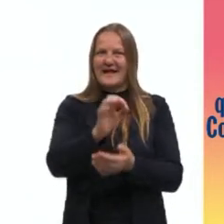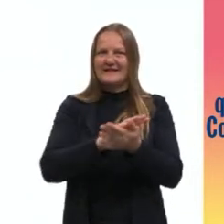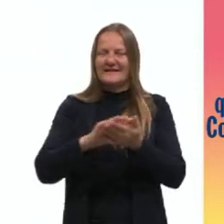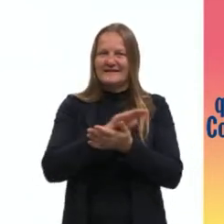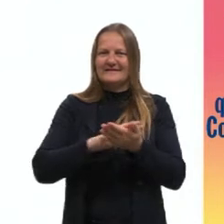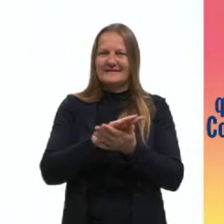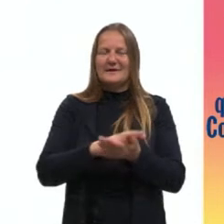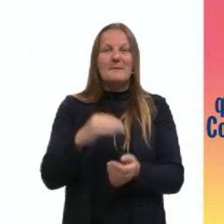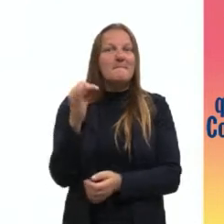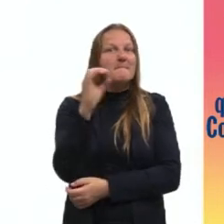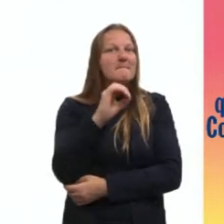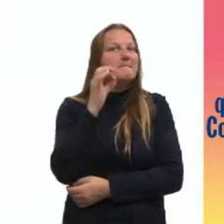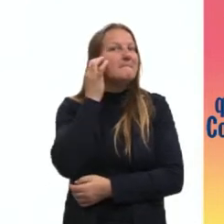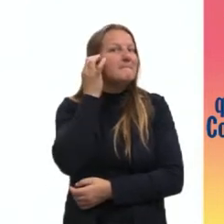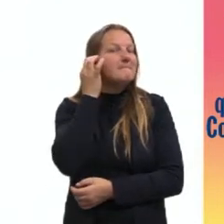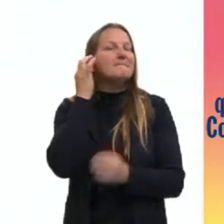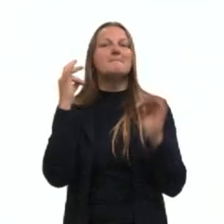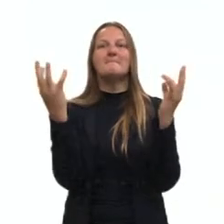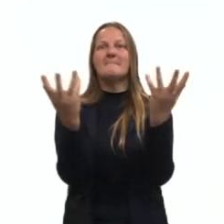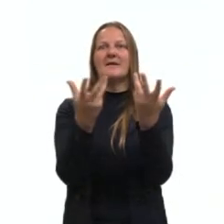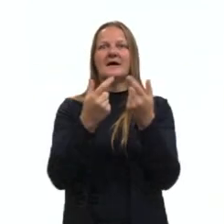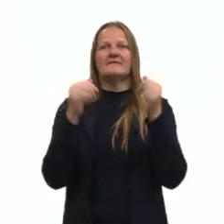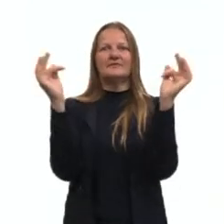porque ele é fantástico.